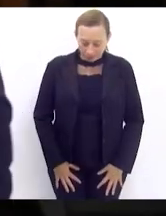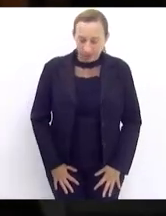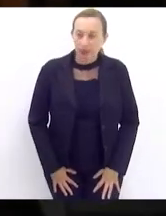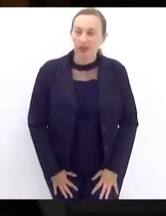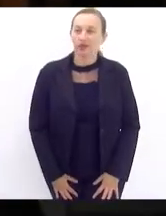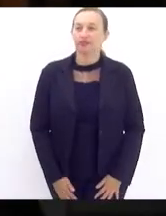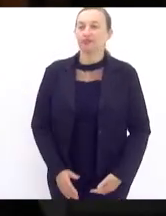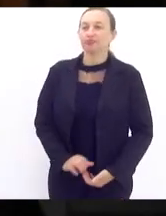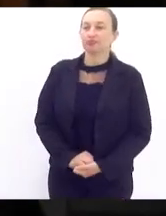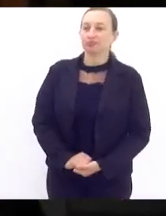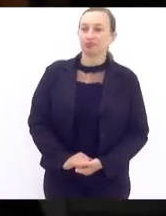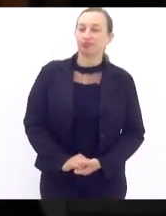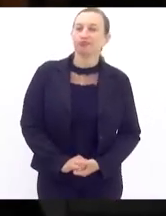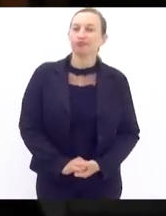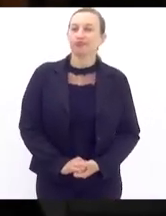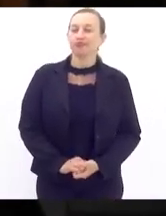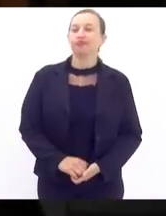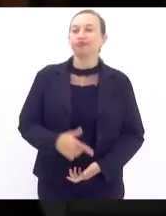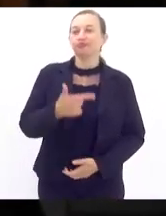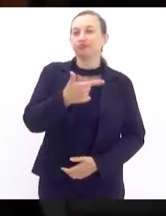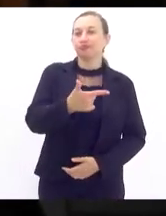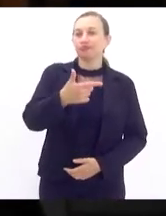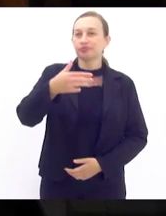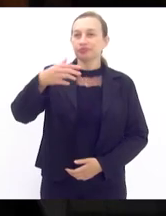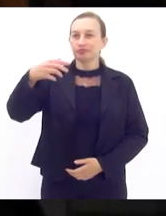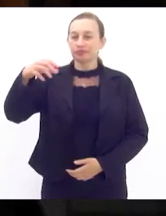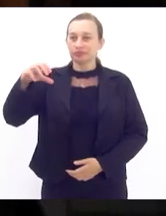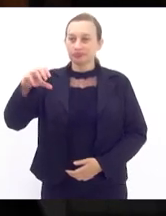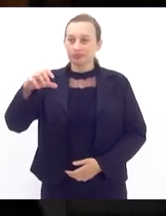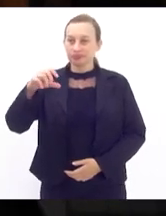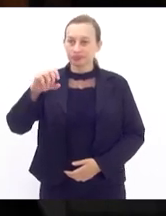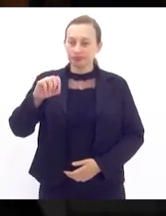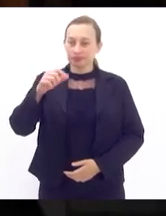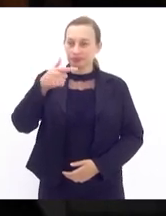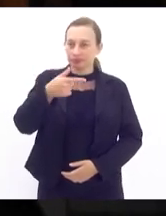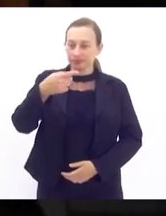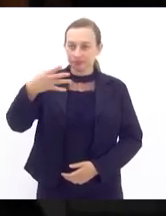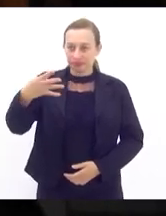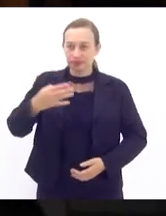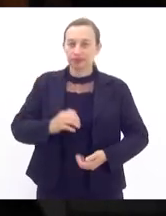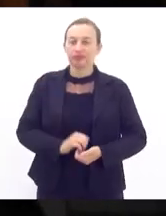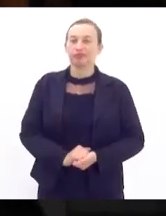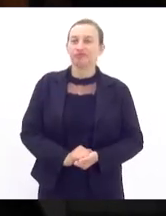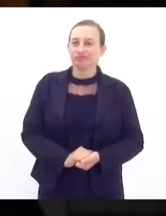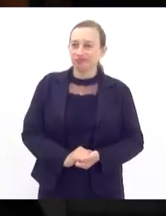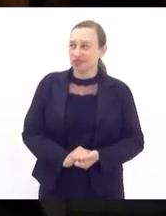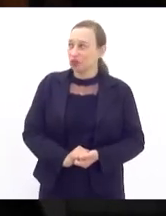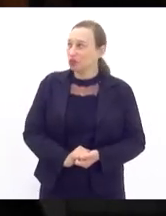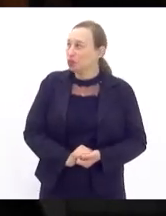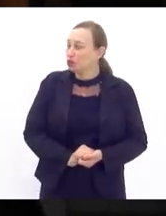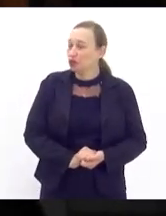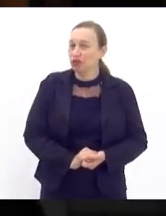presidente para 2024 e 24 para 2024